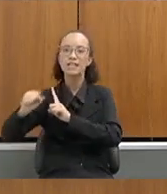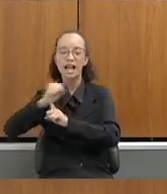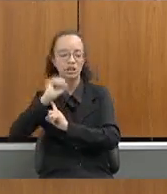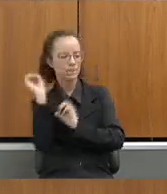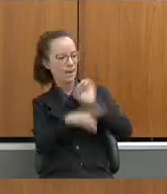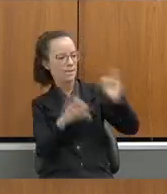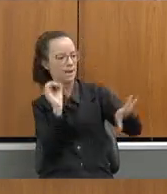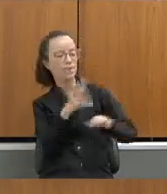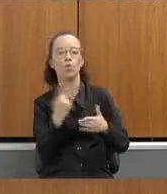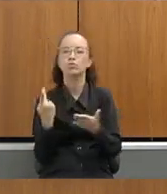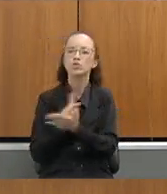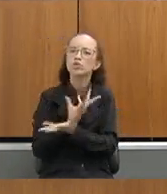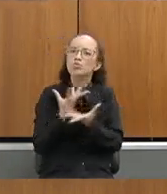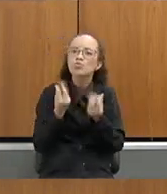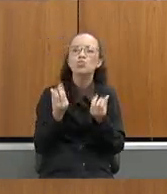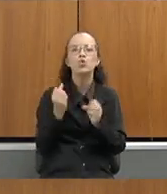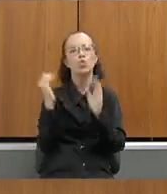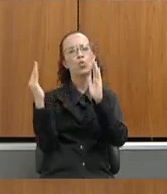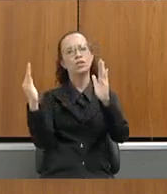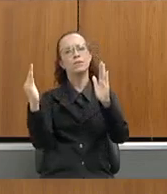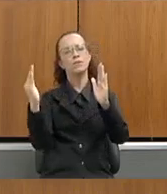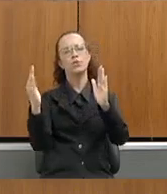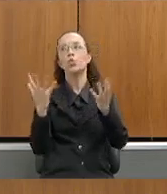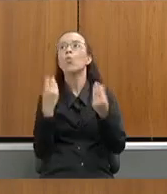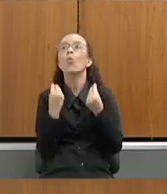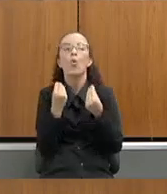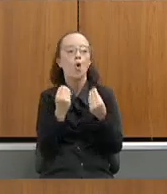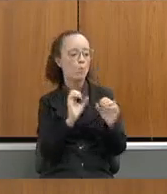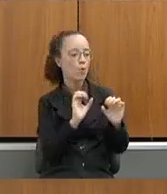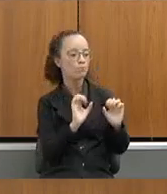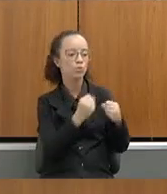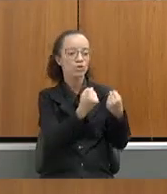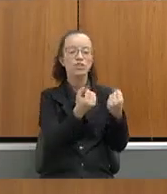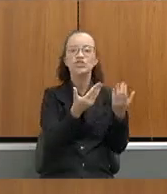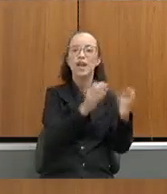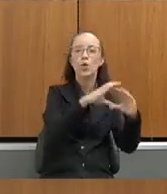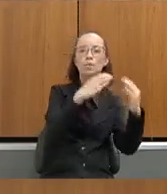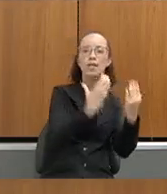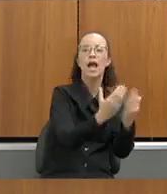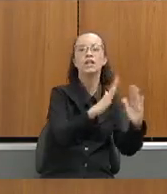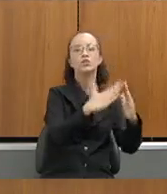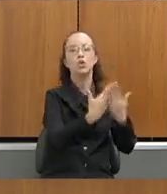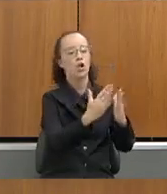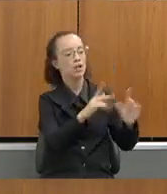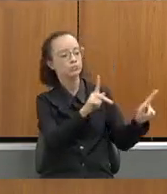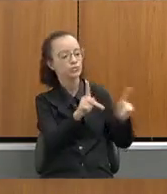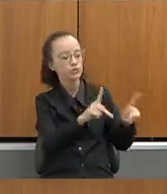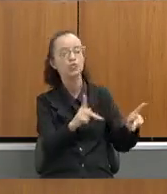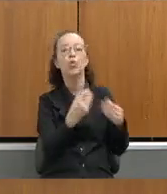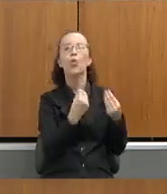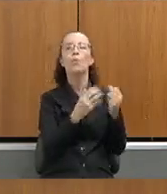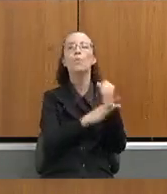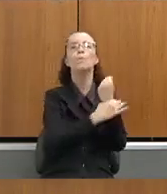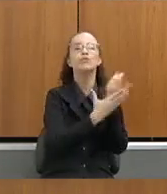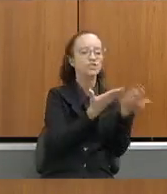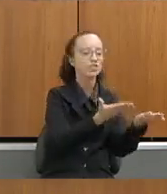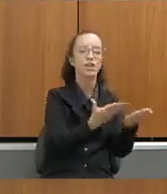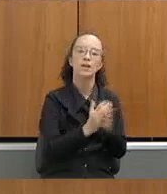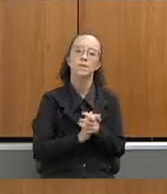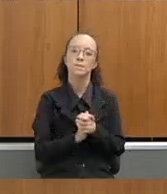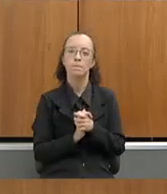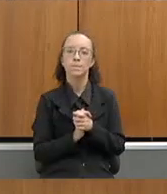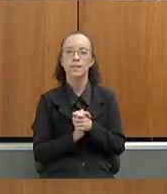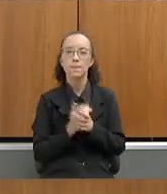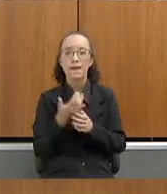professores, isso aconteceu muito nesse período. Como é que nós vamos proteger? Comunidades escolares, dos professores, enfim, dessa